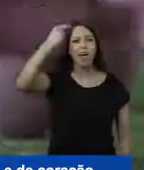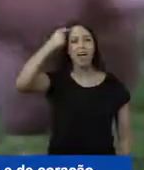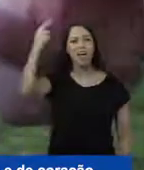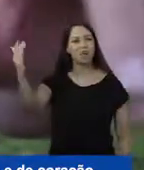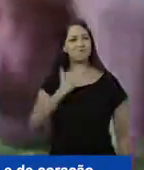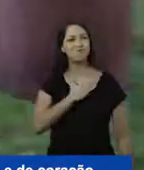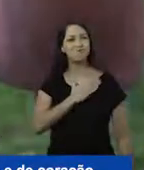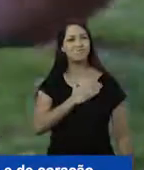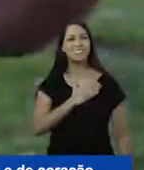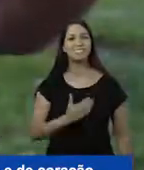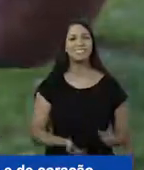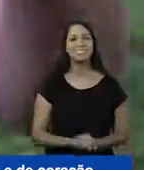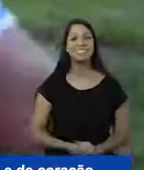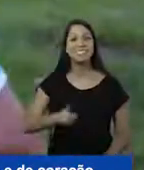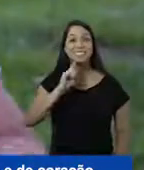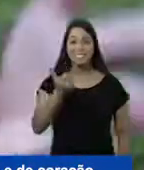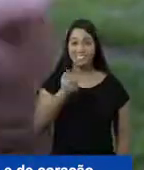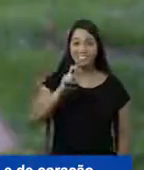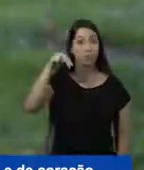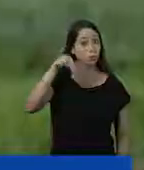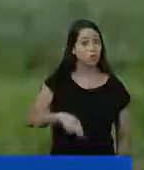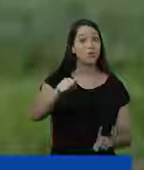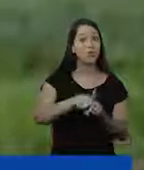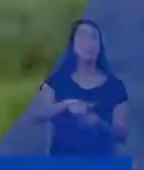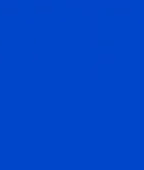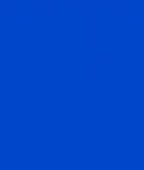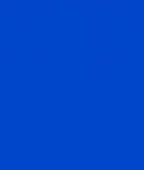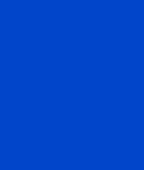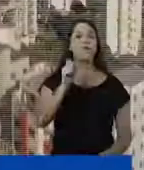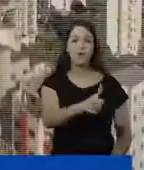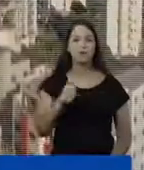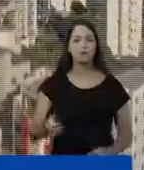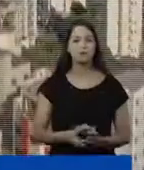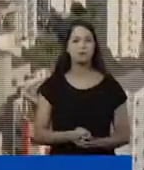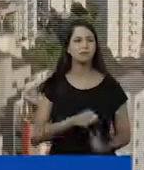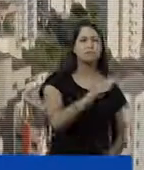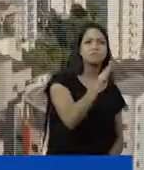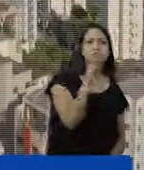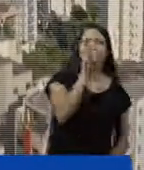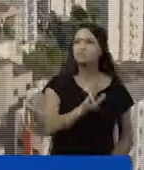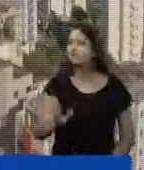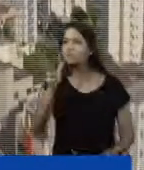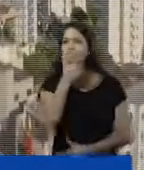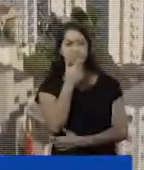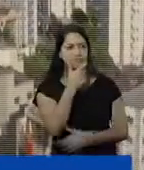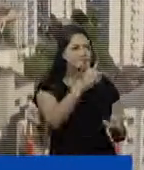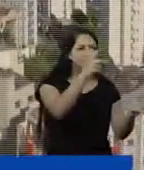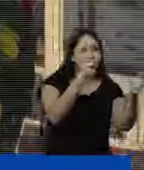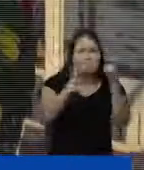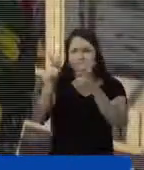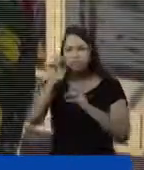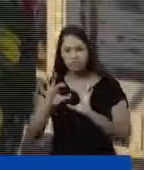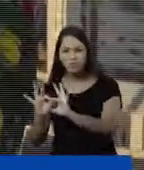Odelmo Leão na cabeça e de coração. Vote 11. E por onde a gente anda em Uberlândia, a gente vê